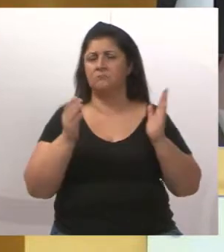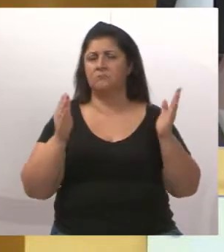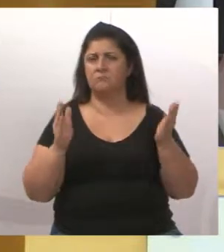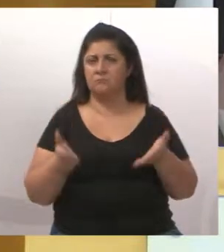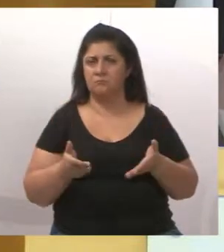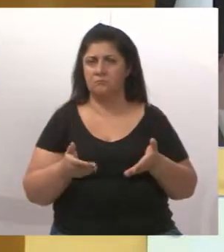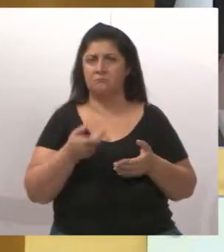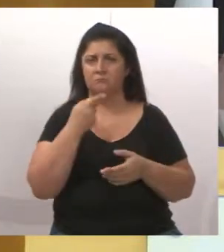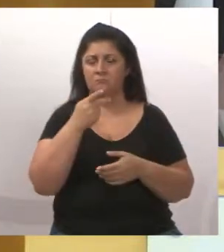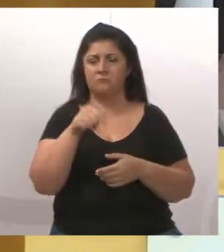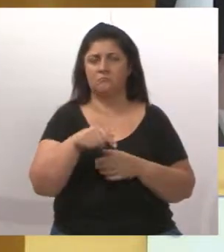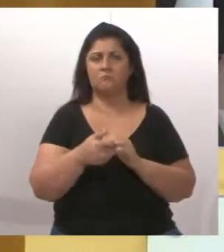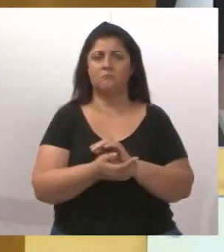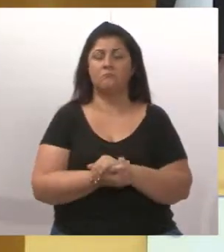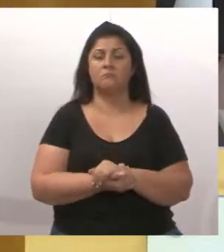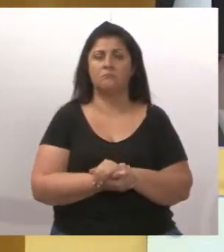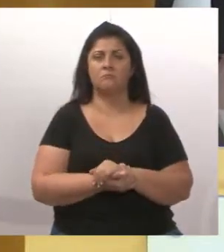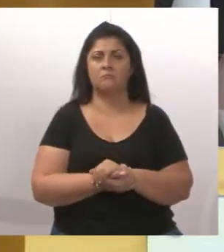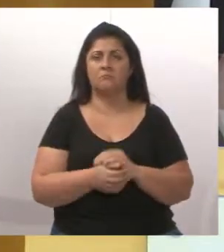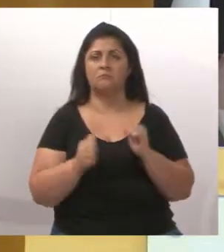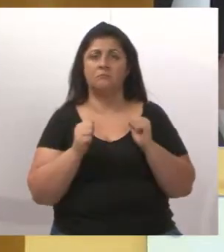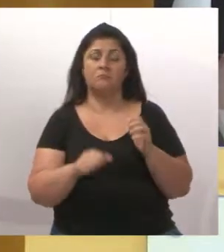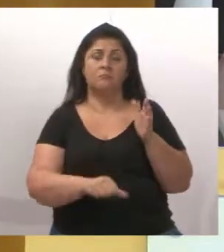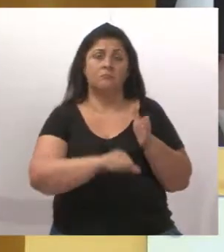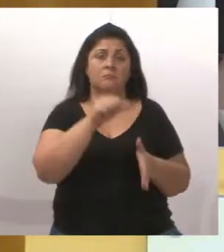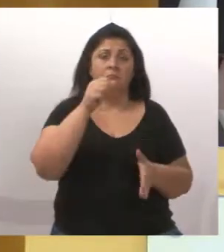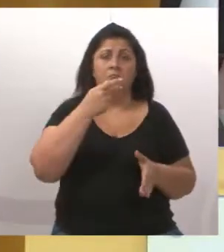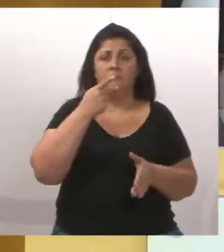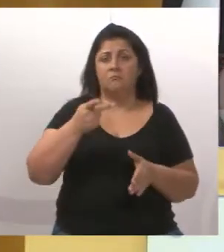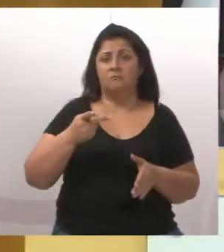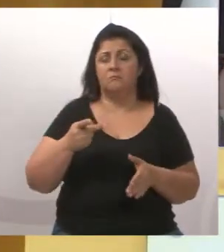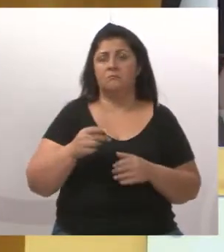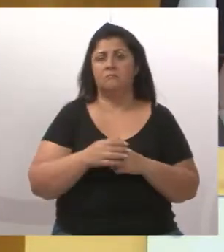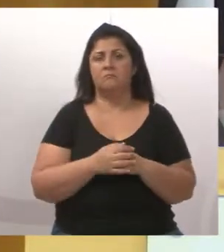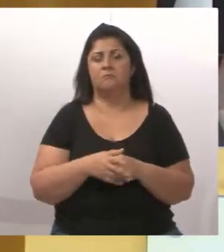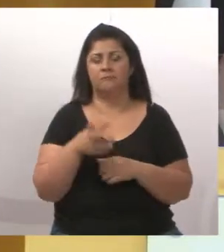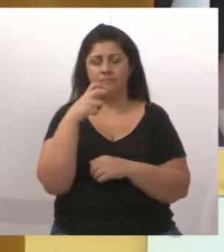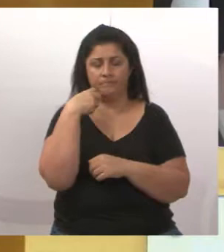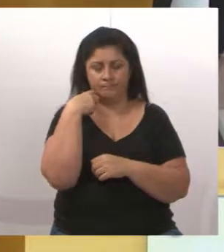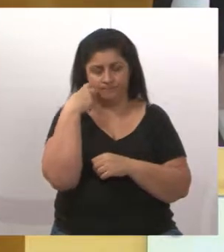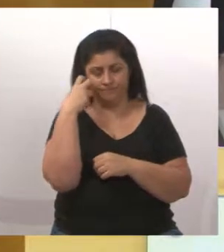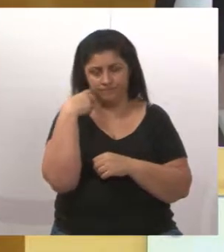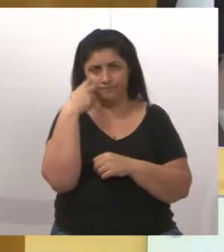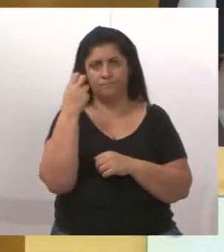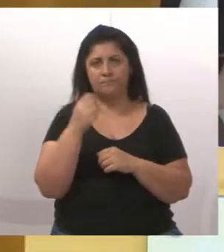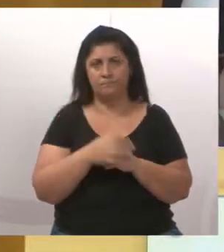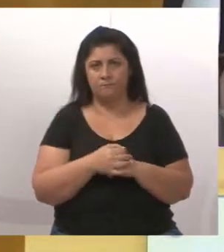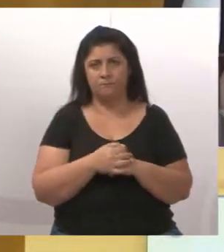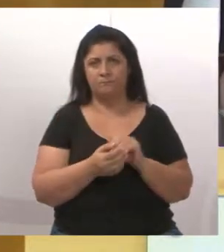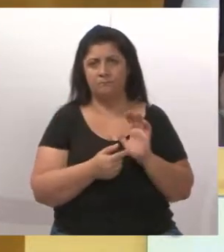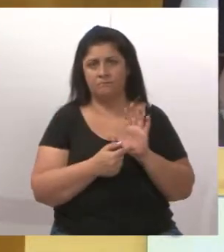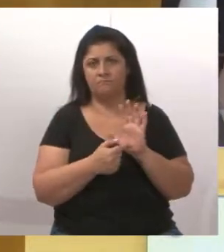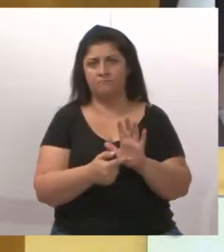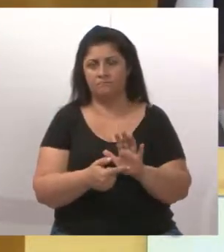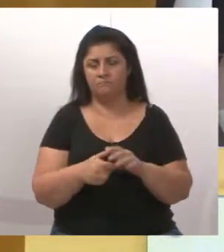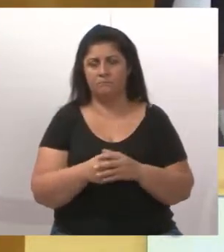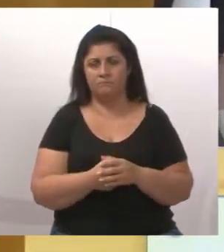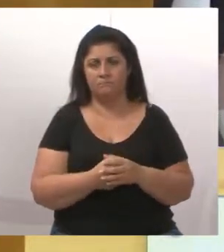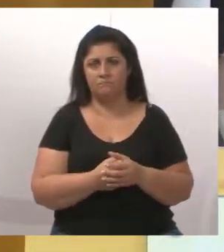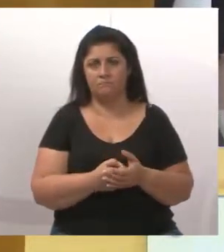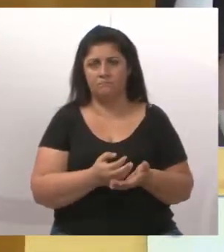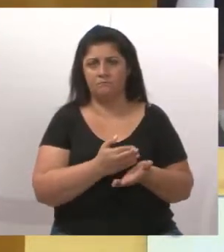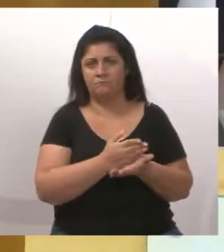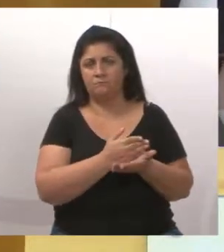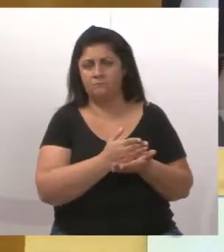colocado aqui, eu posso primeiramente abordar o quê? A questão da vergonha que foi colocada na entrada